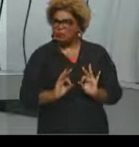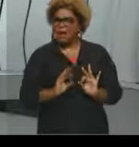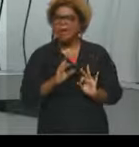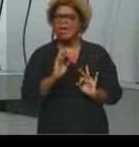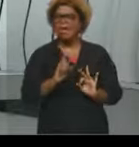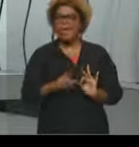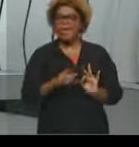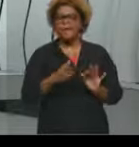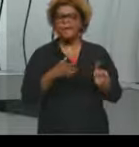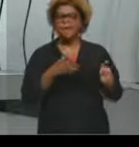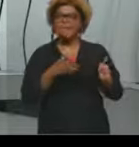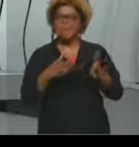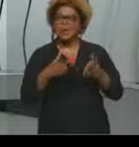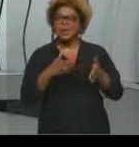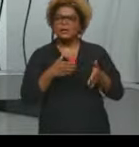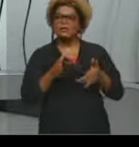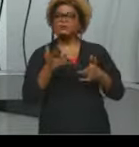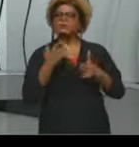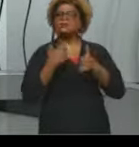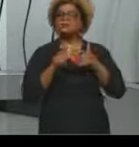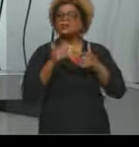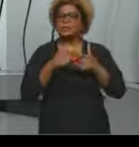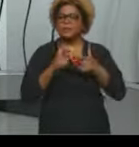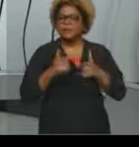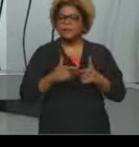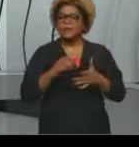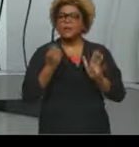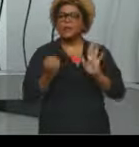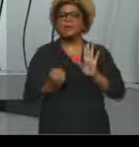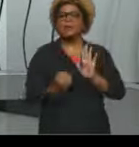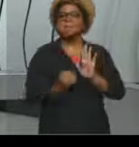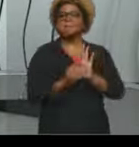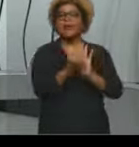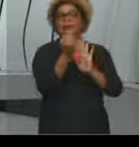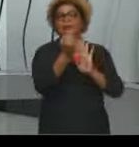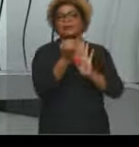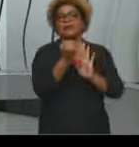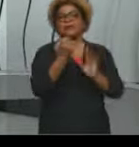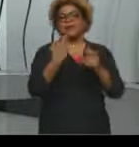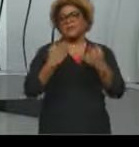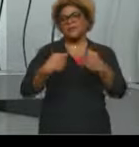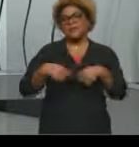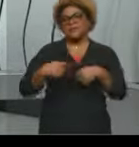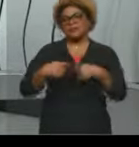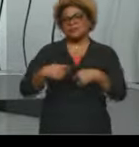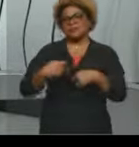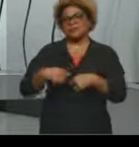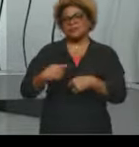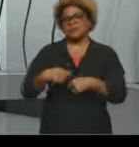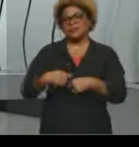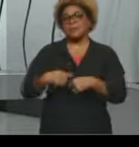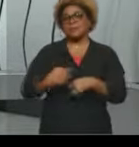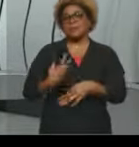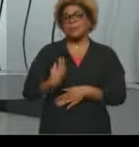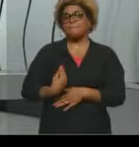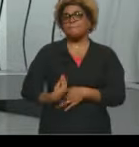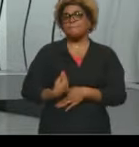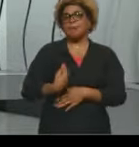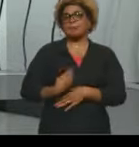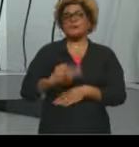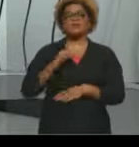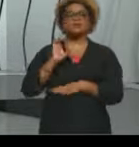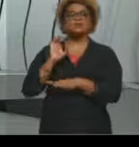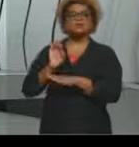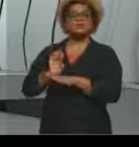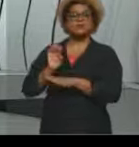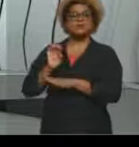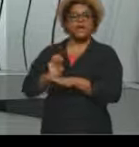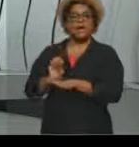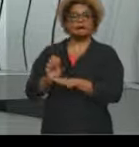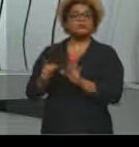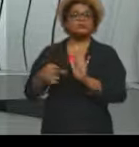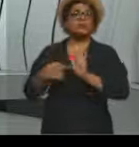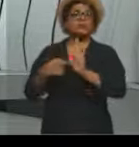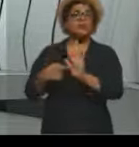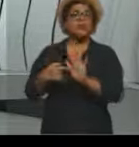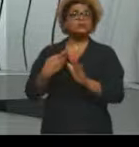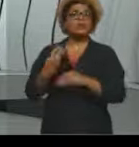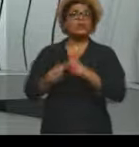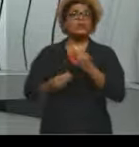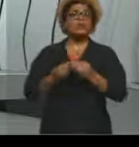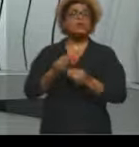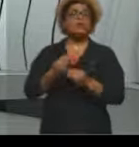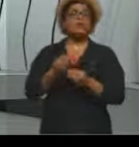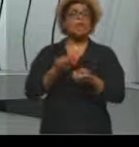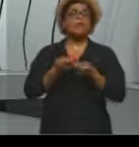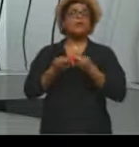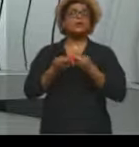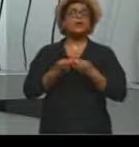muito essa necessidade de maior atuação do Estado, né, então, pois elas mostram como que a economia, ela pode estar fragilizada, como que